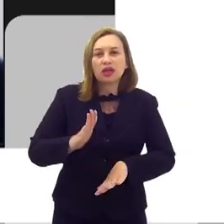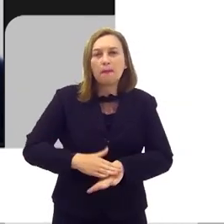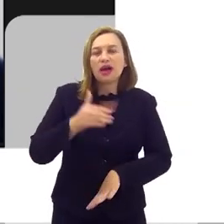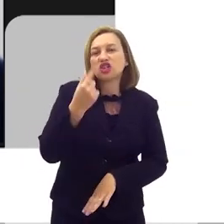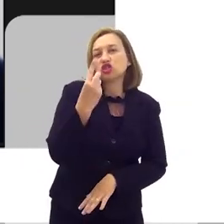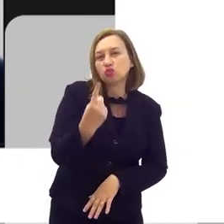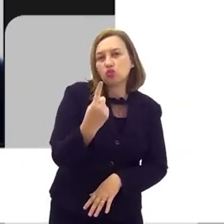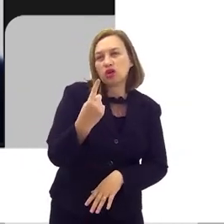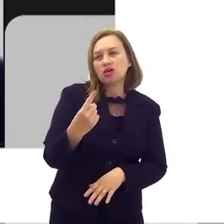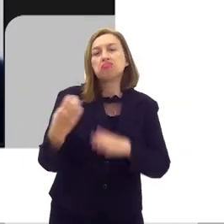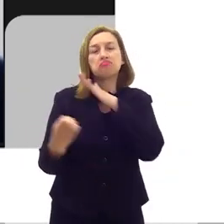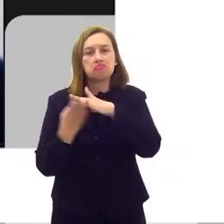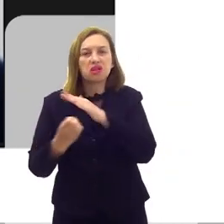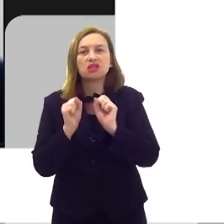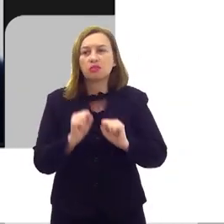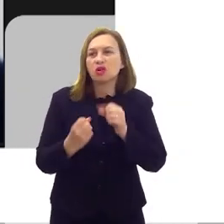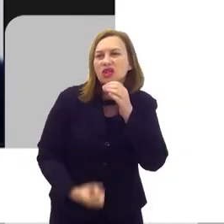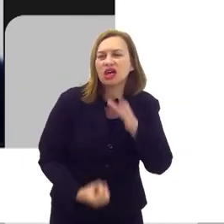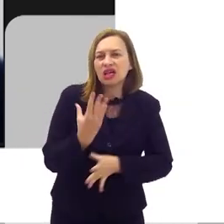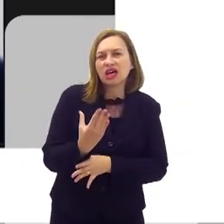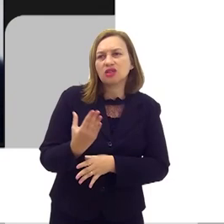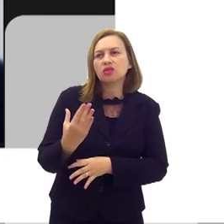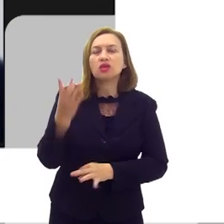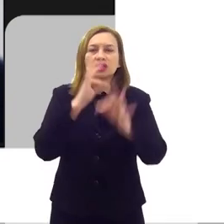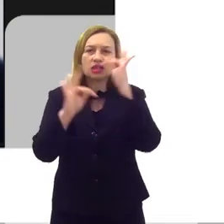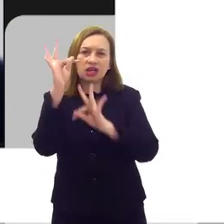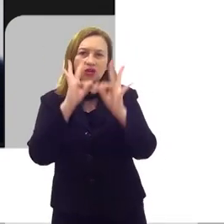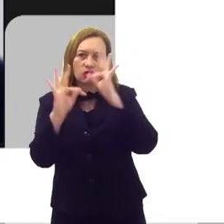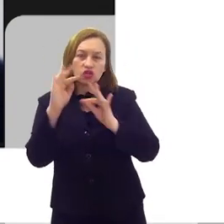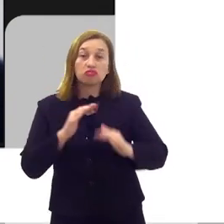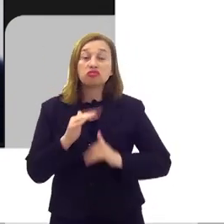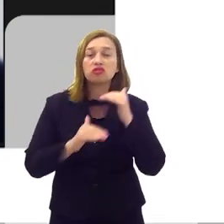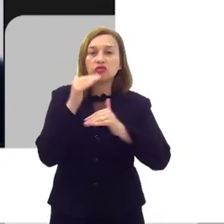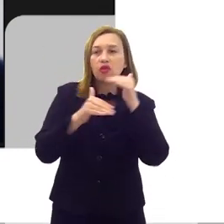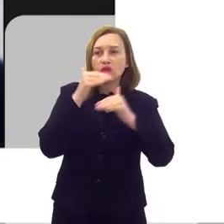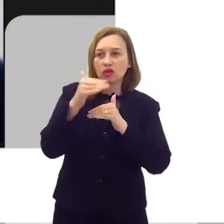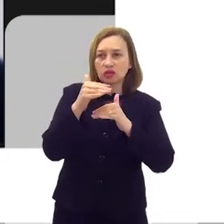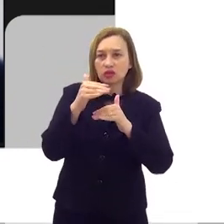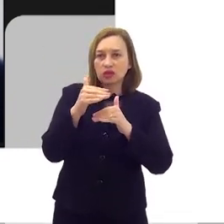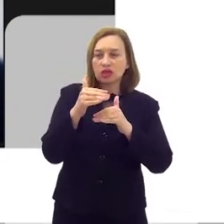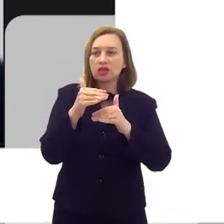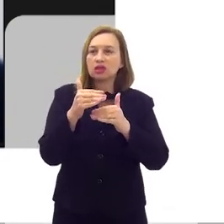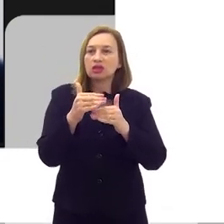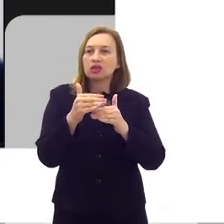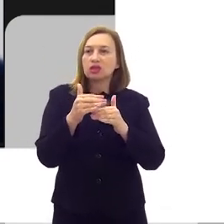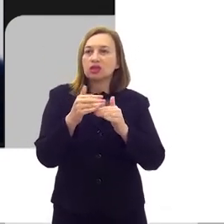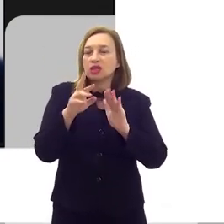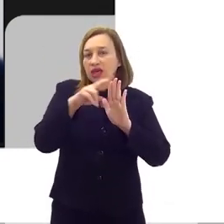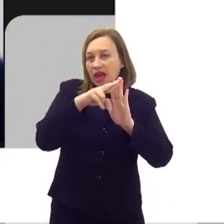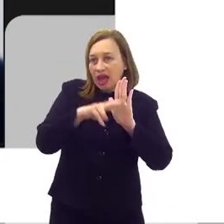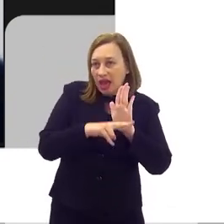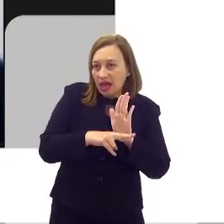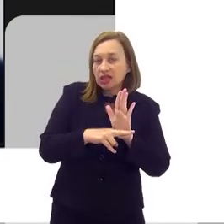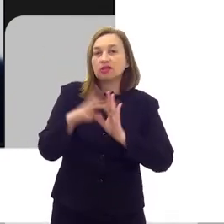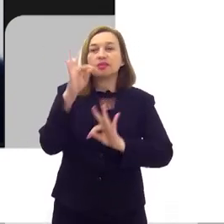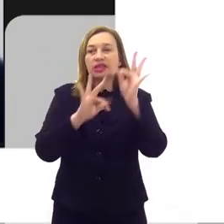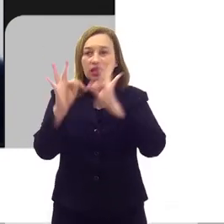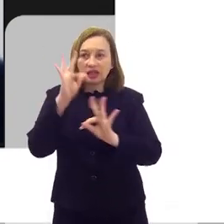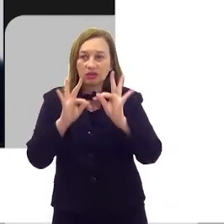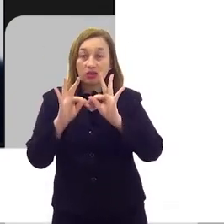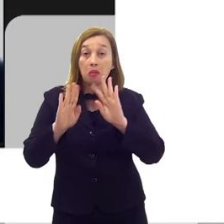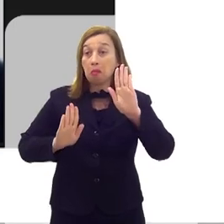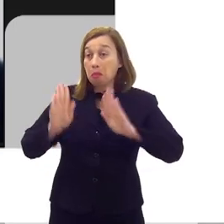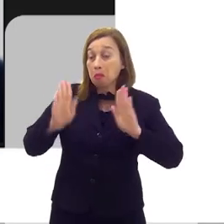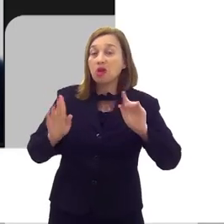inovação. Inova ao possibilitar que mais de uma empresa pode ser a criadora da tecnologia desenvolvida e disciplina as